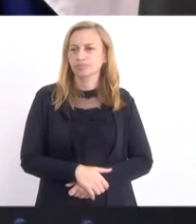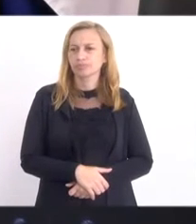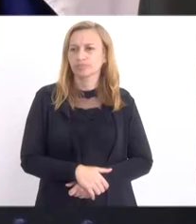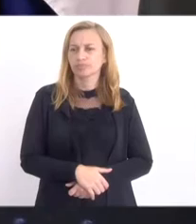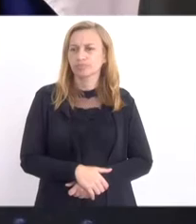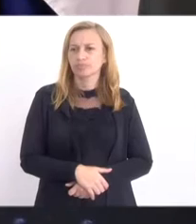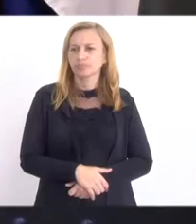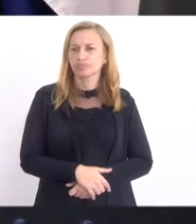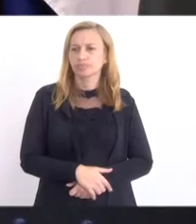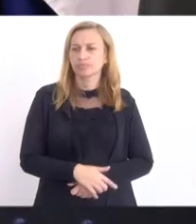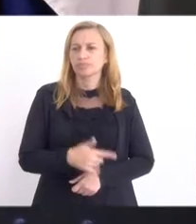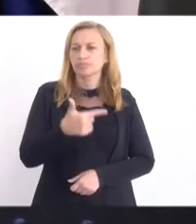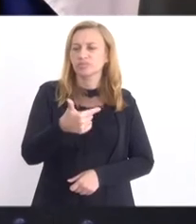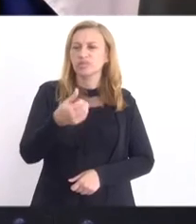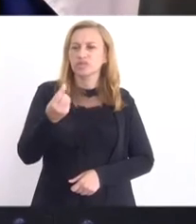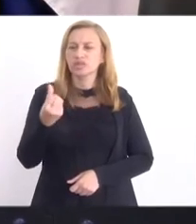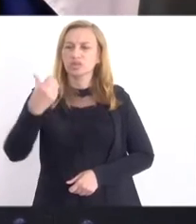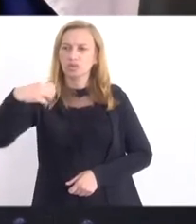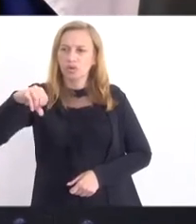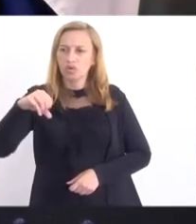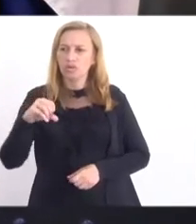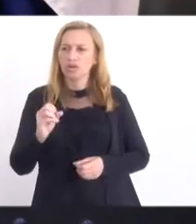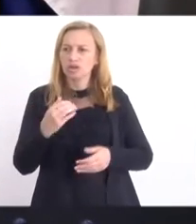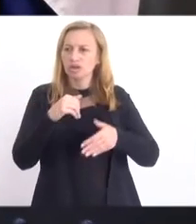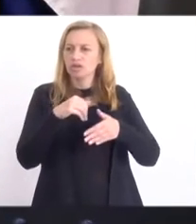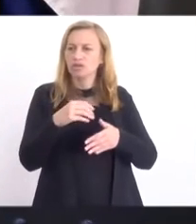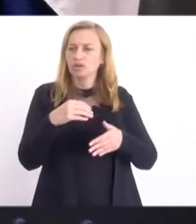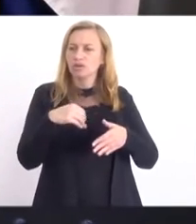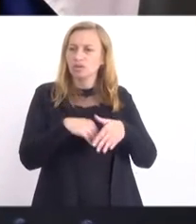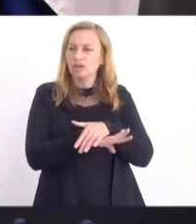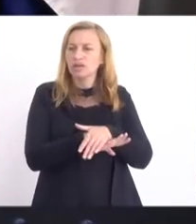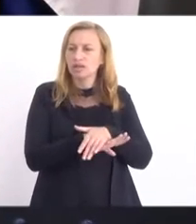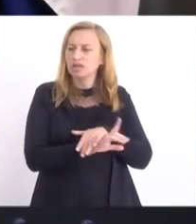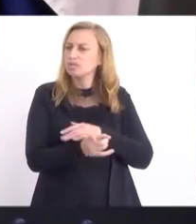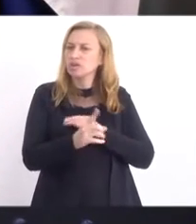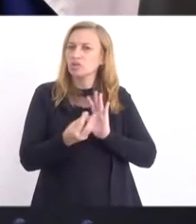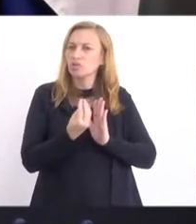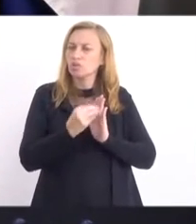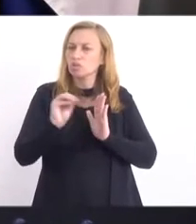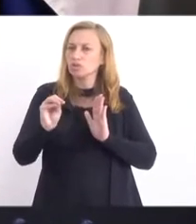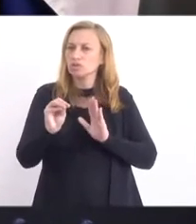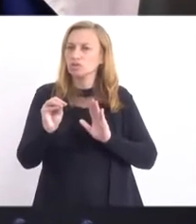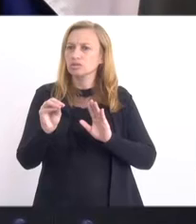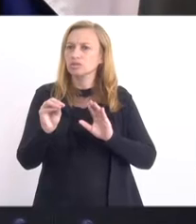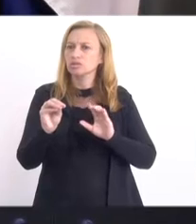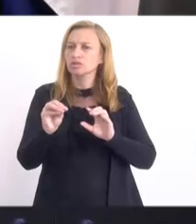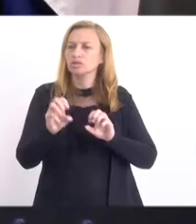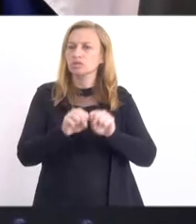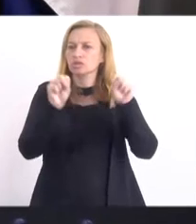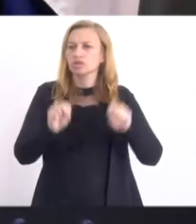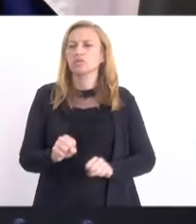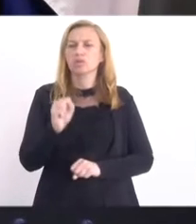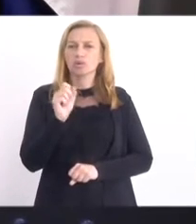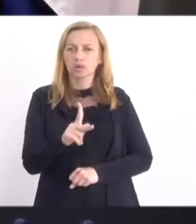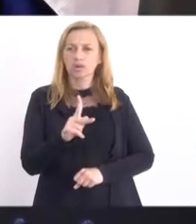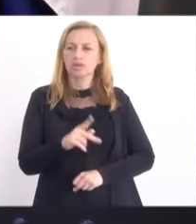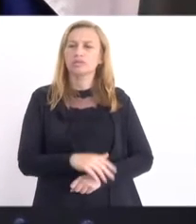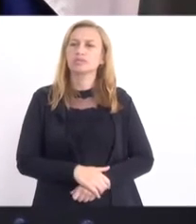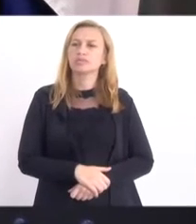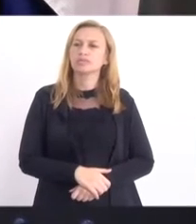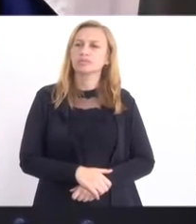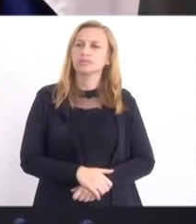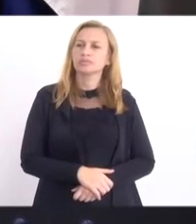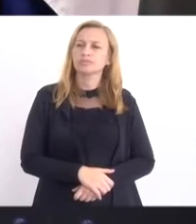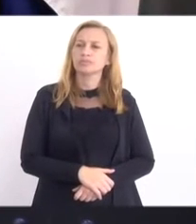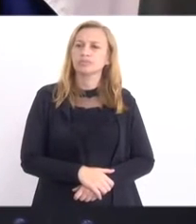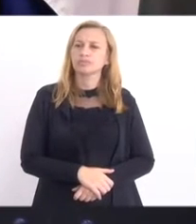Em 19 ele foi arquivado, mas não foi lançado no sistema. Não, tudo bem, tudo bem. Desanexar. Pela desanexação,